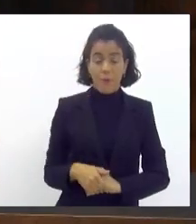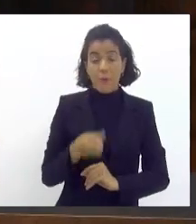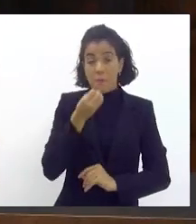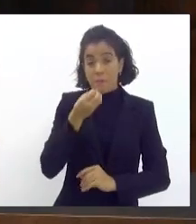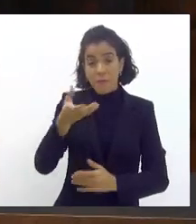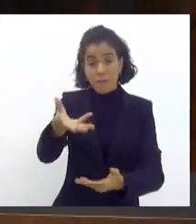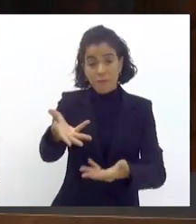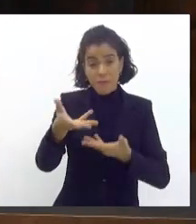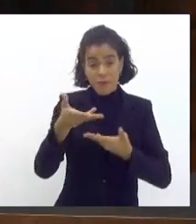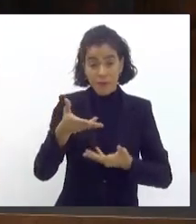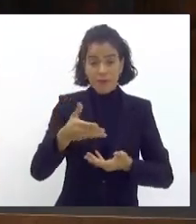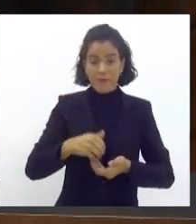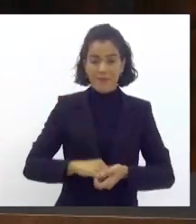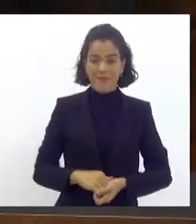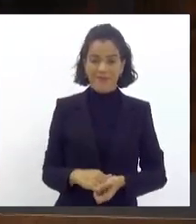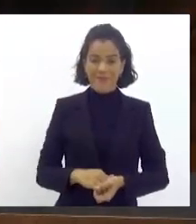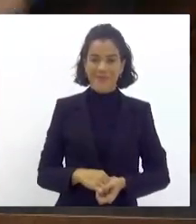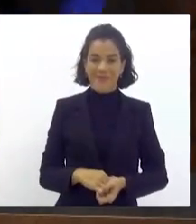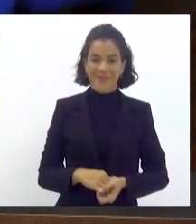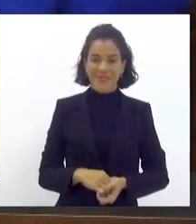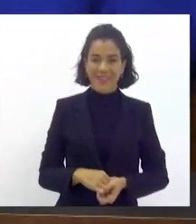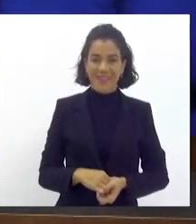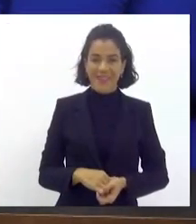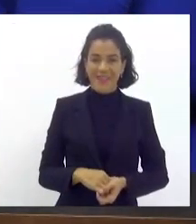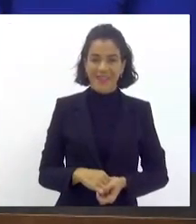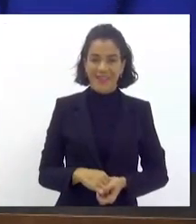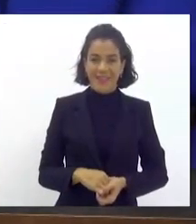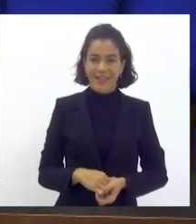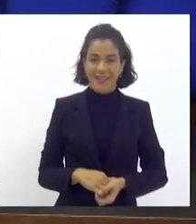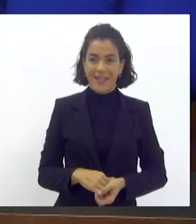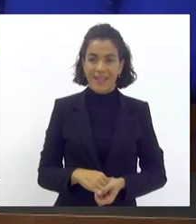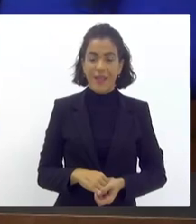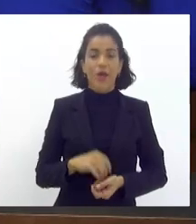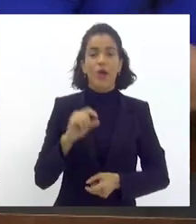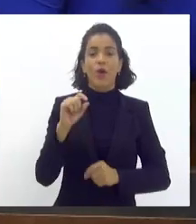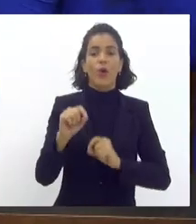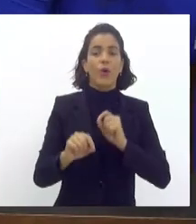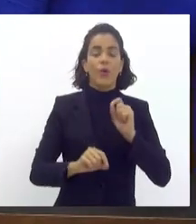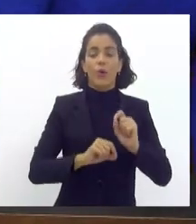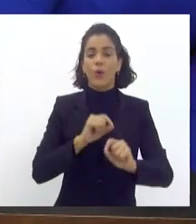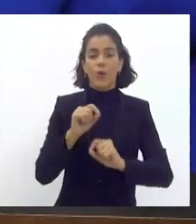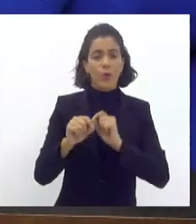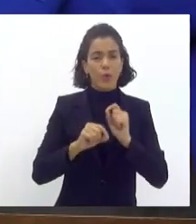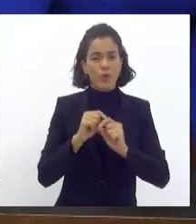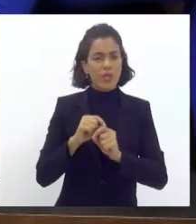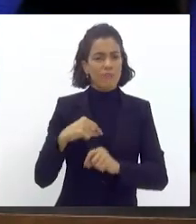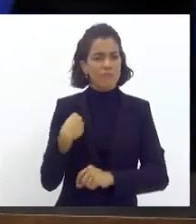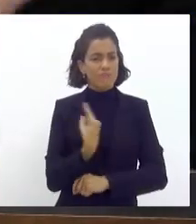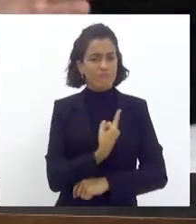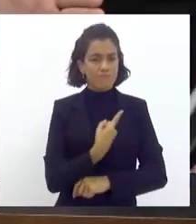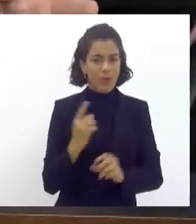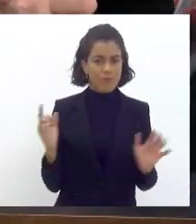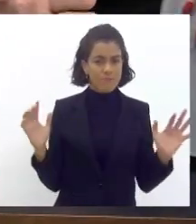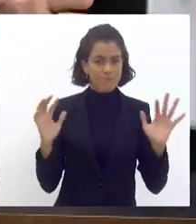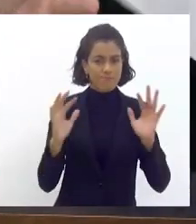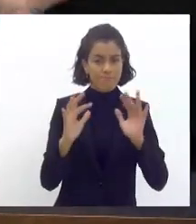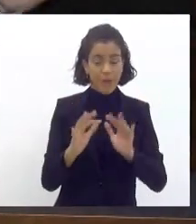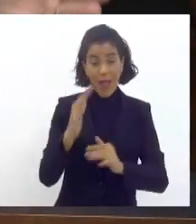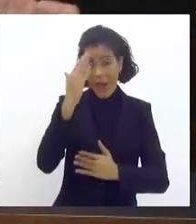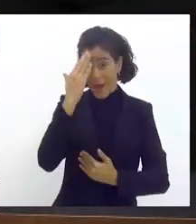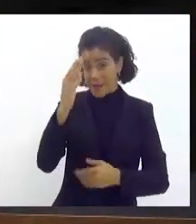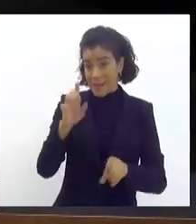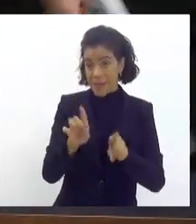muito bem-vindos a todos. Bem, acho que o que nos traz aqui, agradecer também